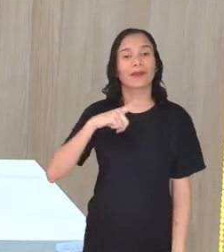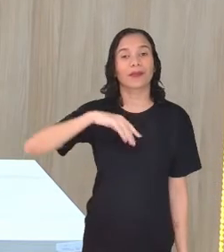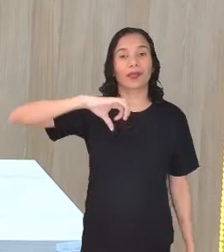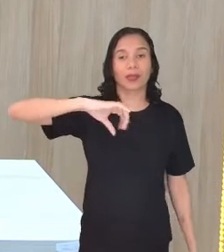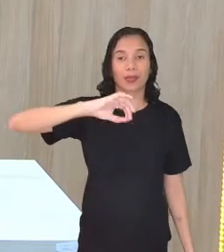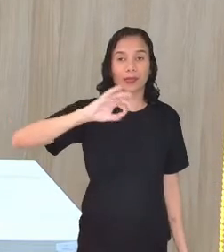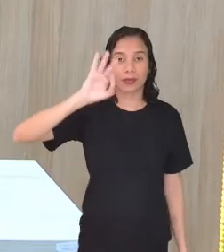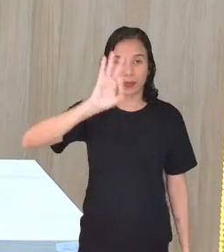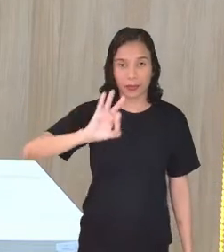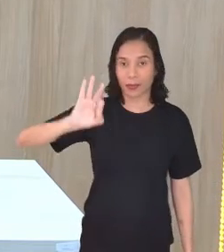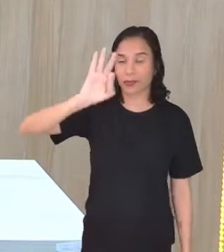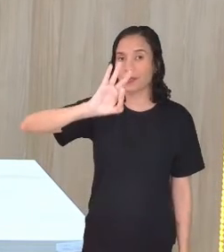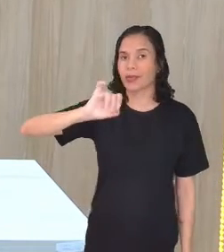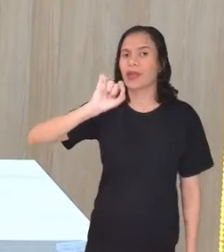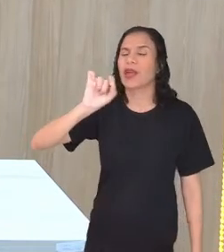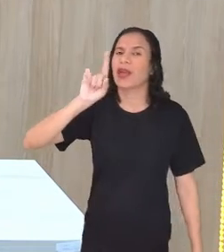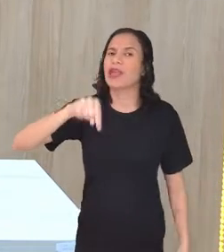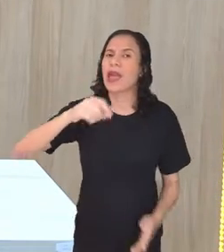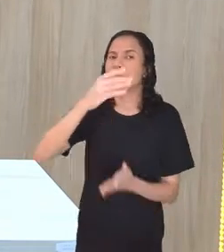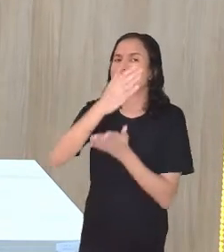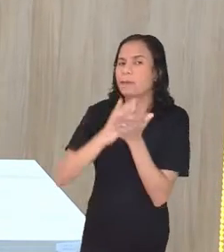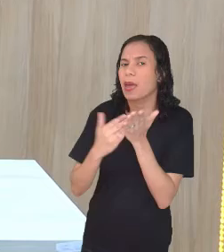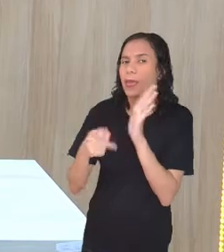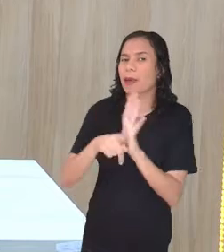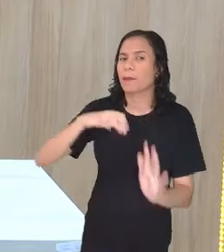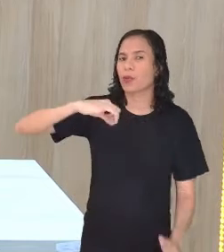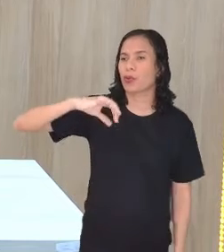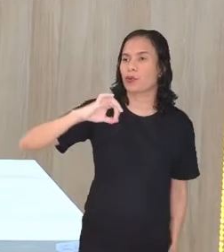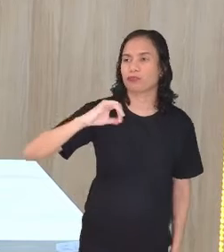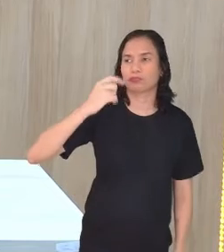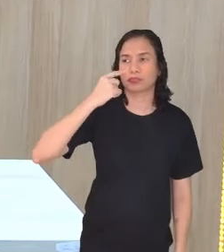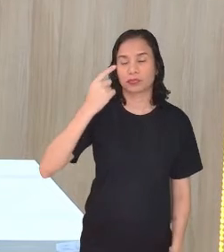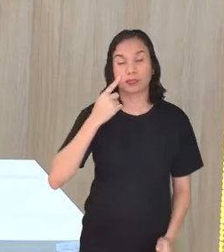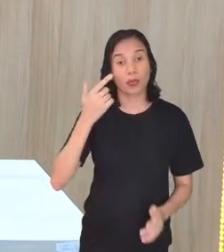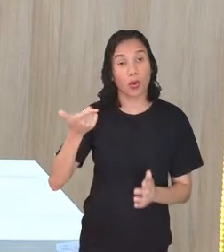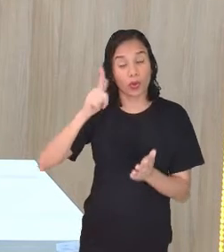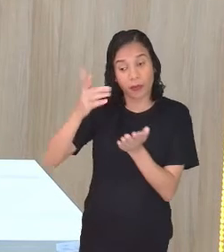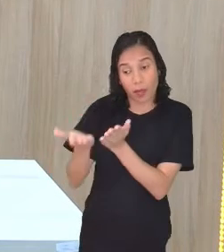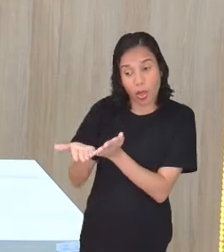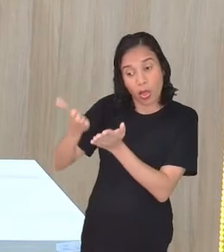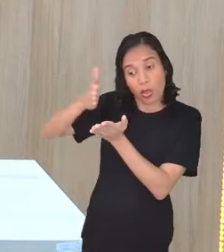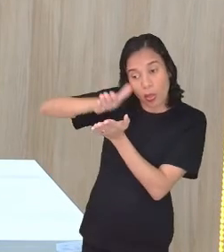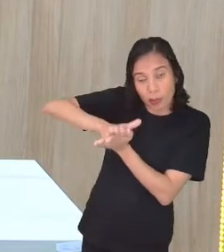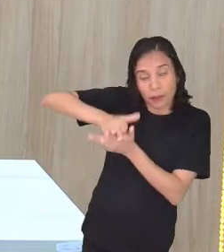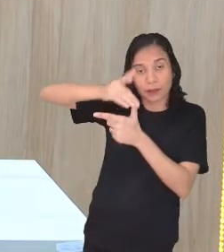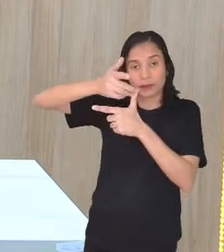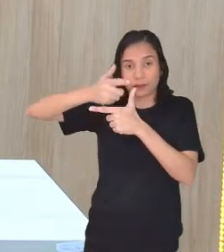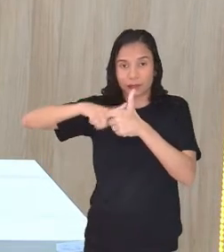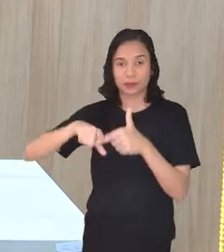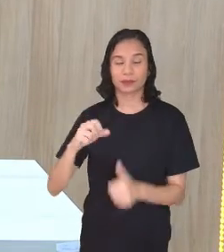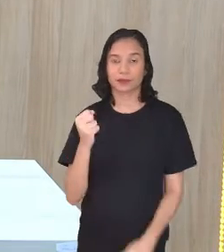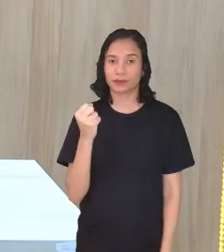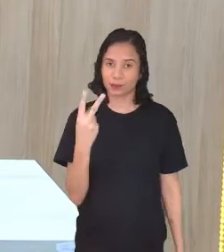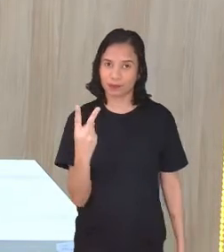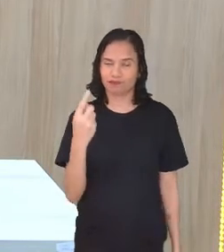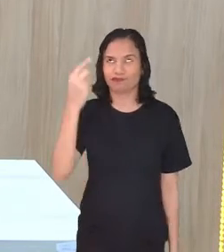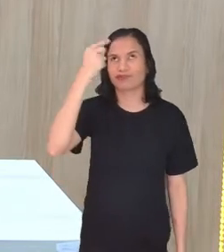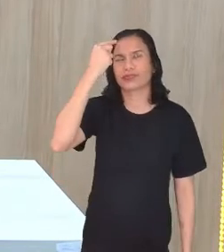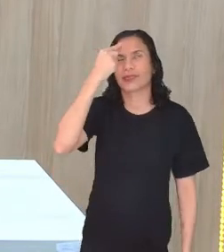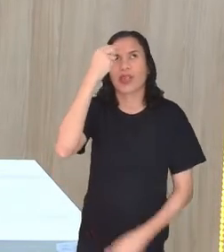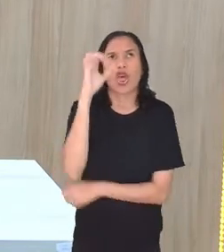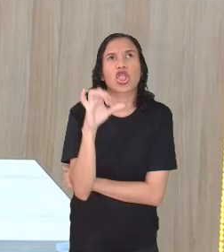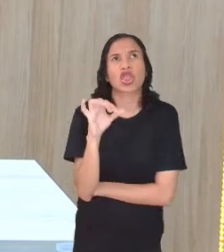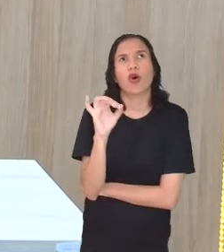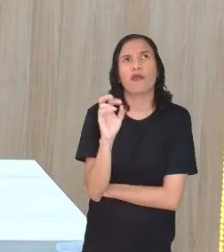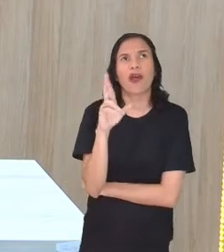90. Quem é a metade de 90? Se eu dividir 90 por 2, pensa aí, 90